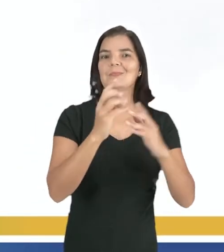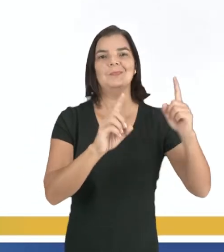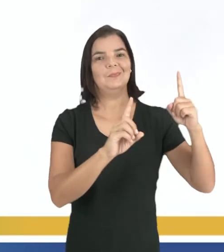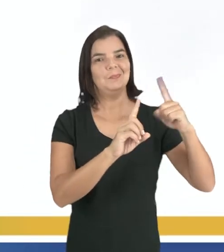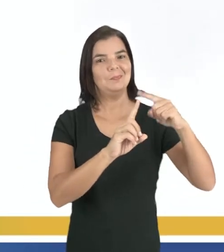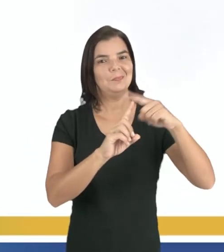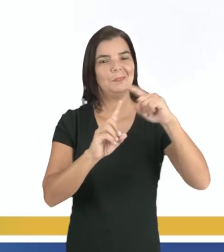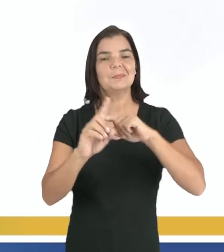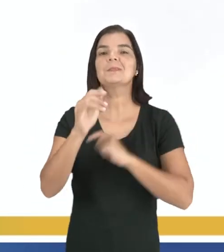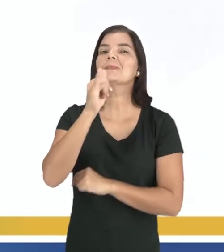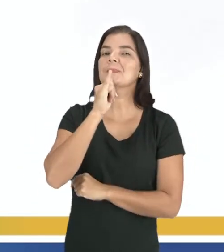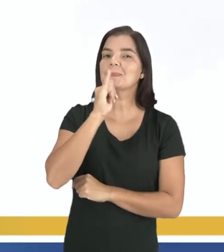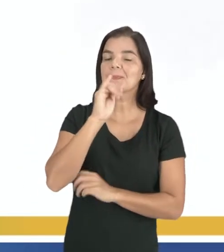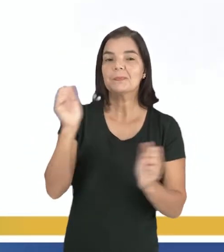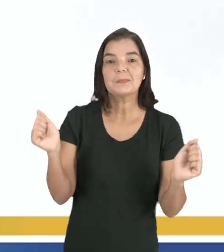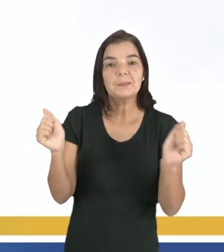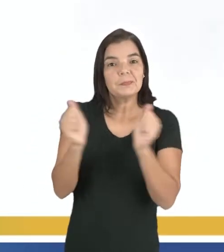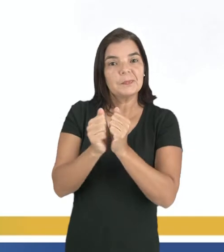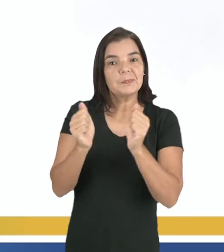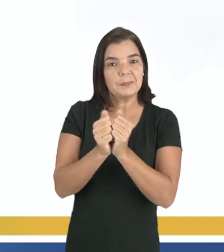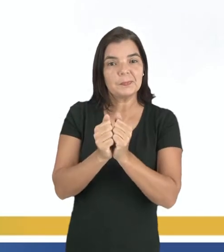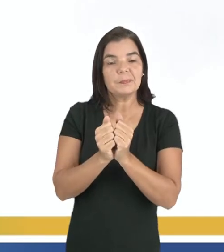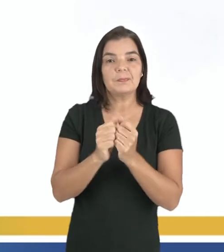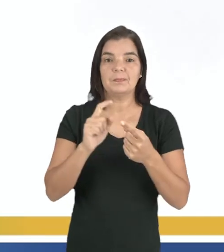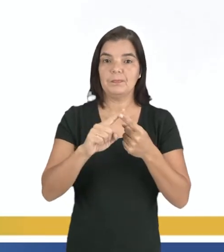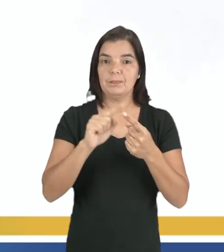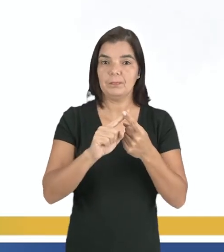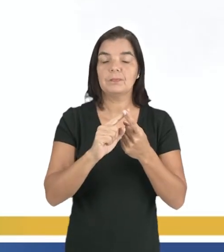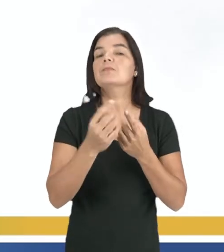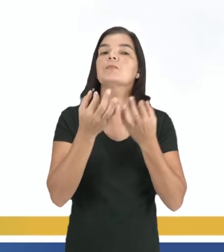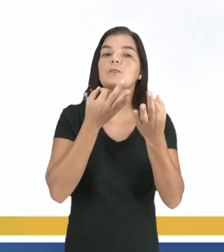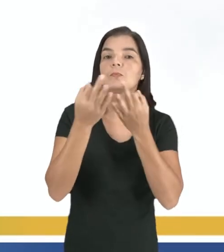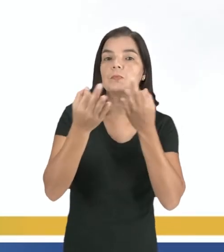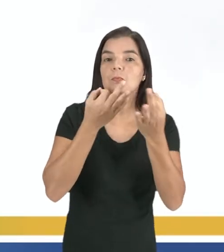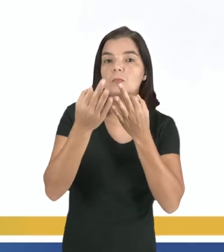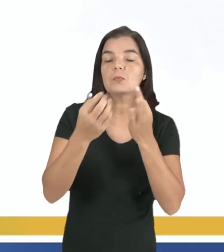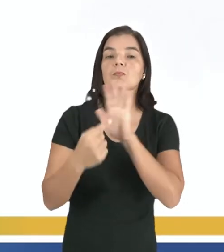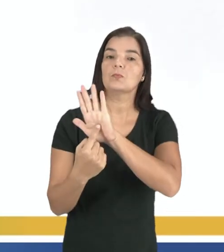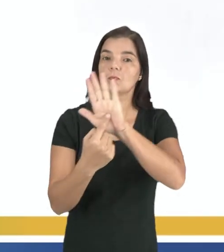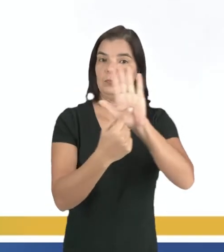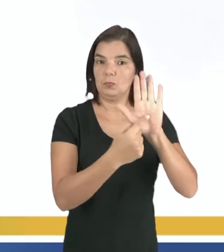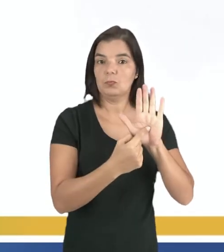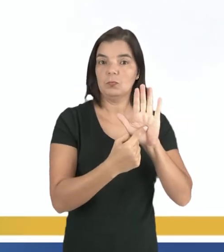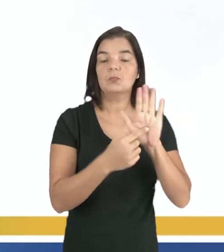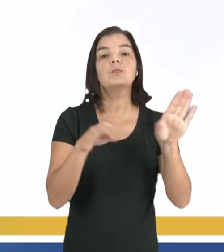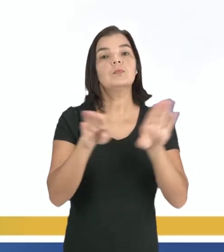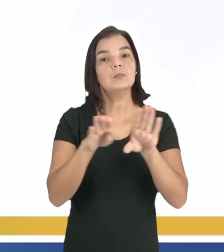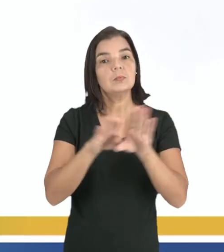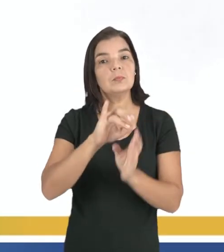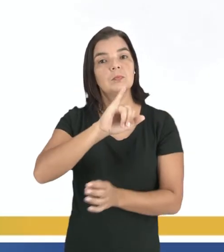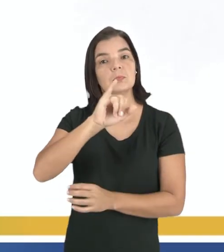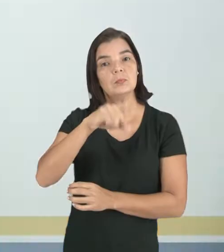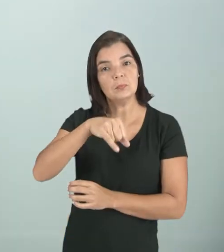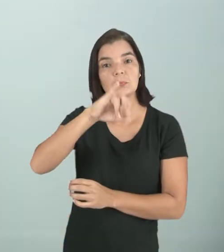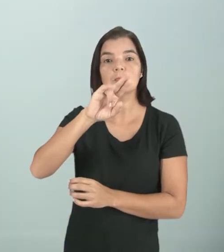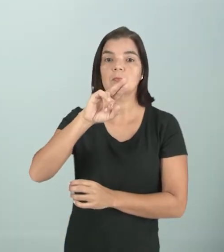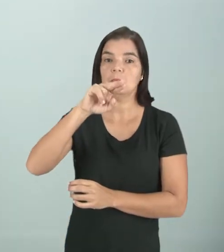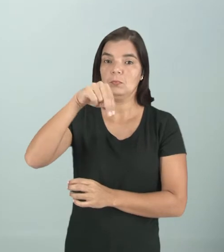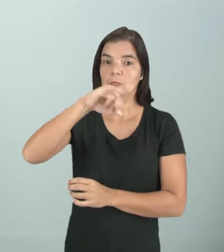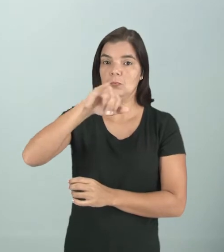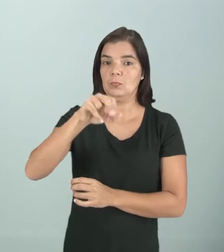Um exemplo, podemos juntar as tipologias, argumentativo, expositivo e injuntivo em um texto. Então, eu poderia apresentar um